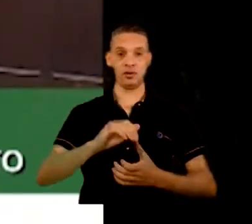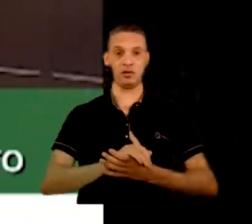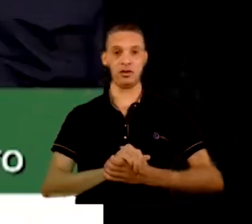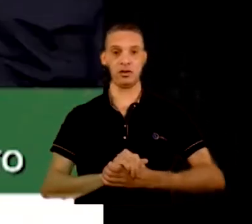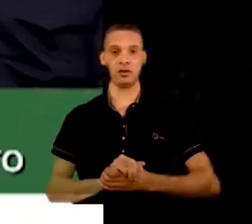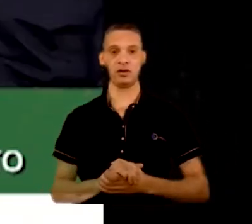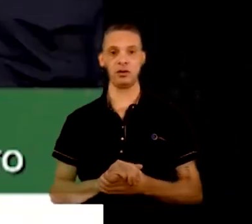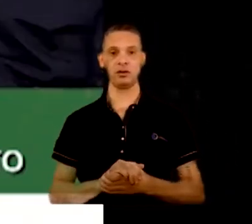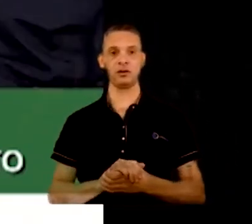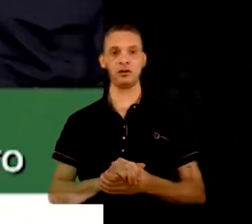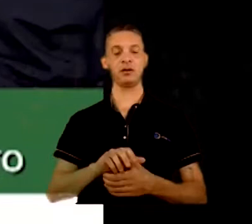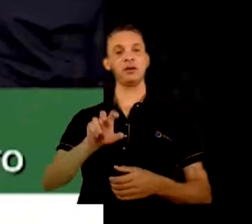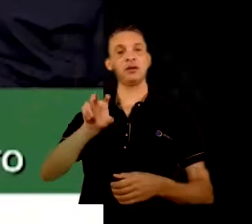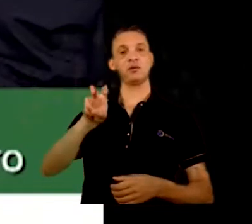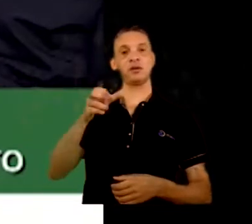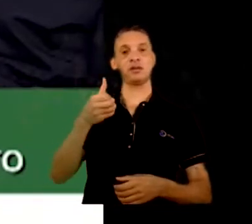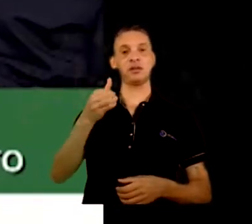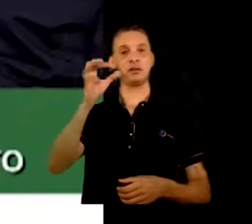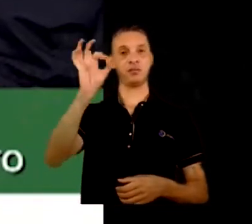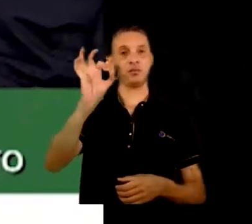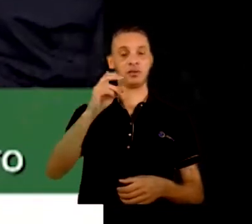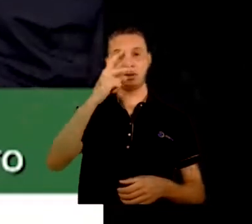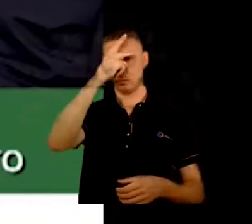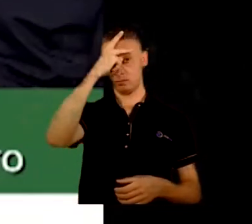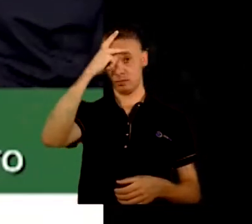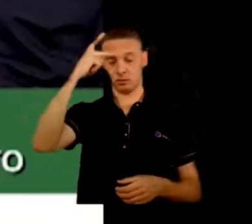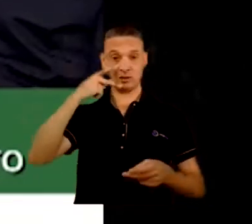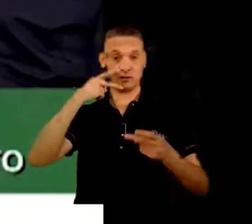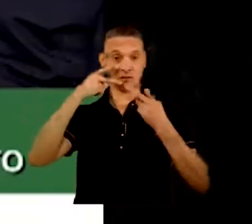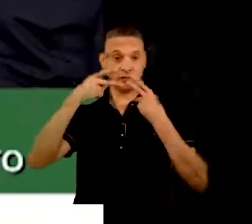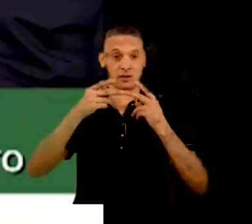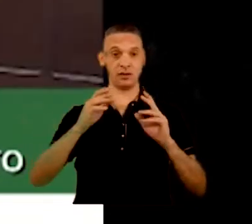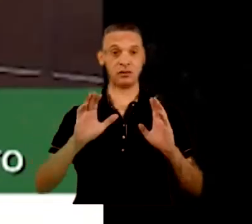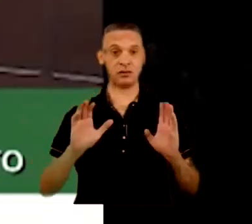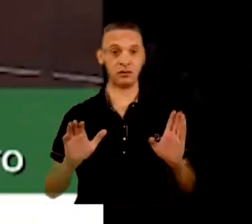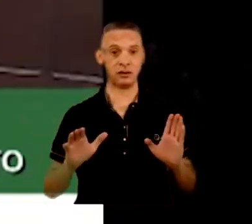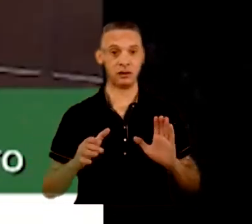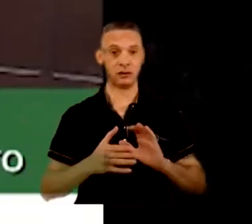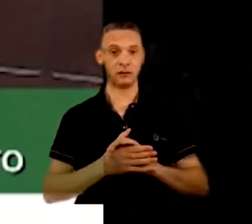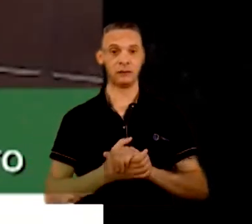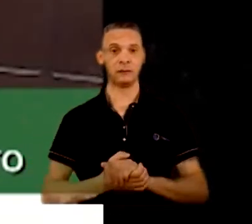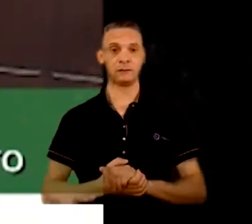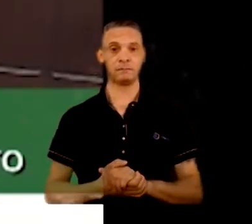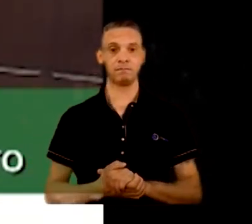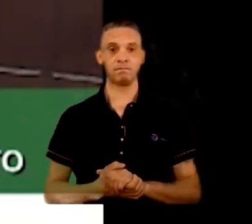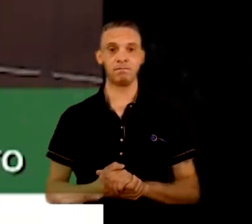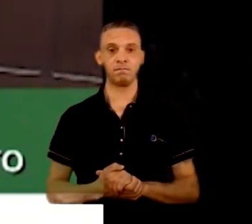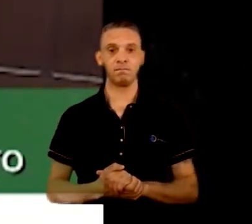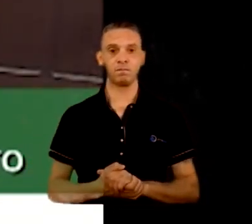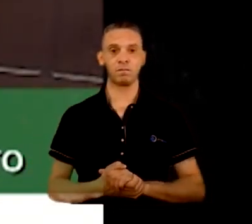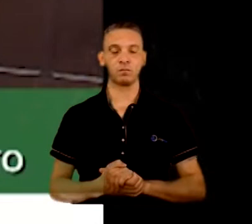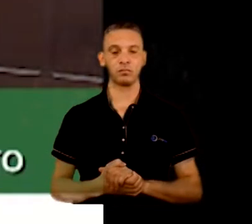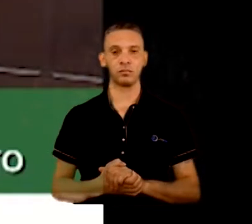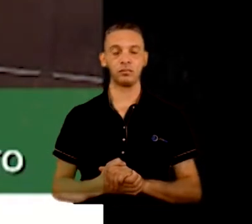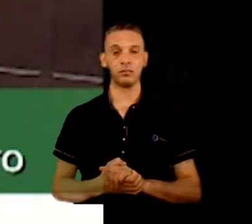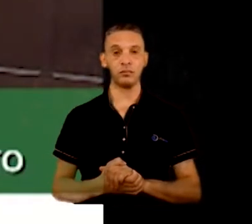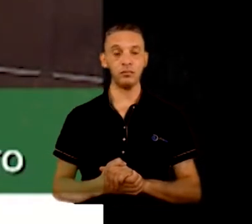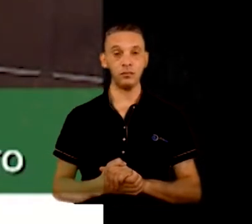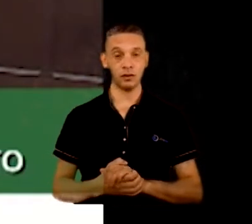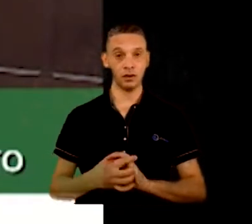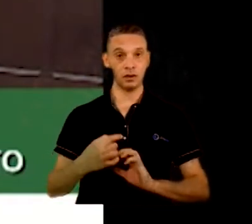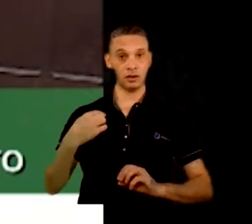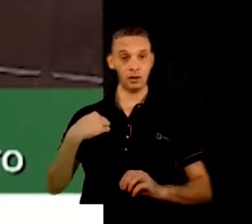Não, 56%. Ah, 56%. Eles não falam em pessoas, eles falam em percentual. A minha posição, e eu tenho